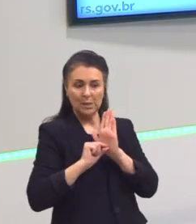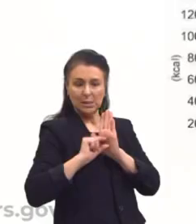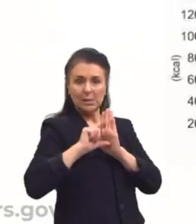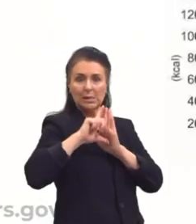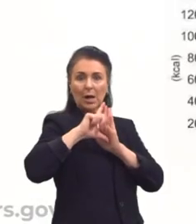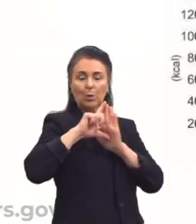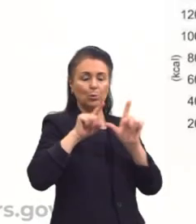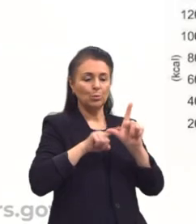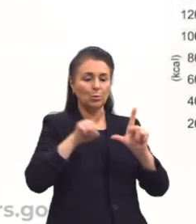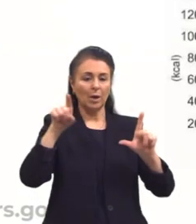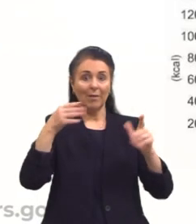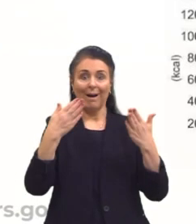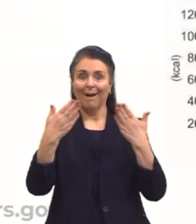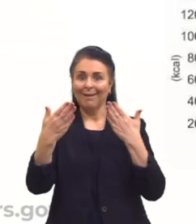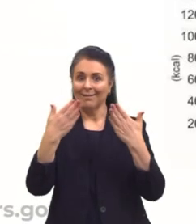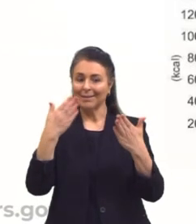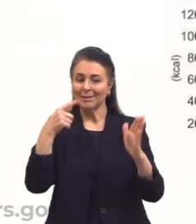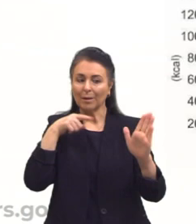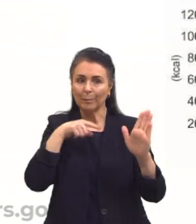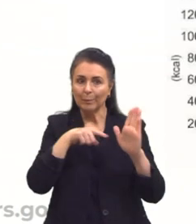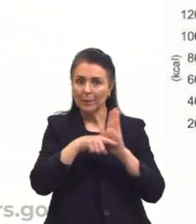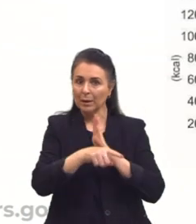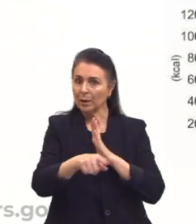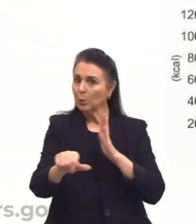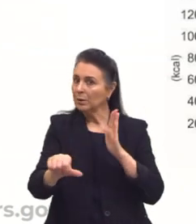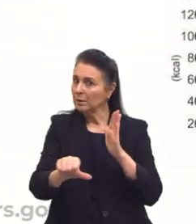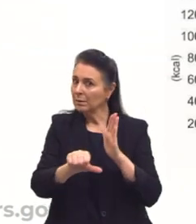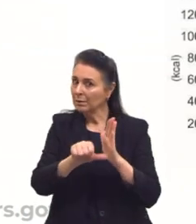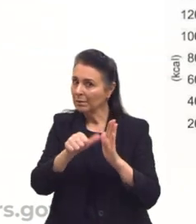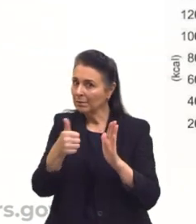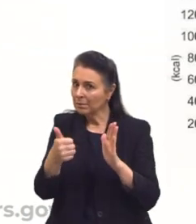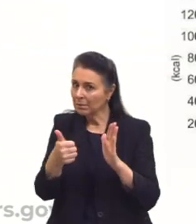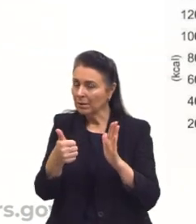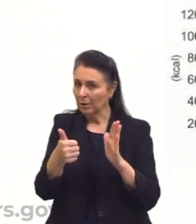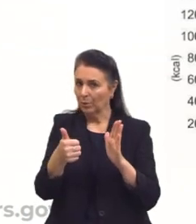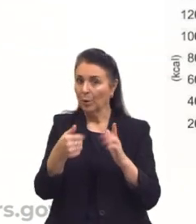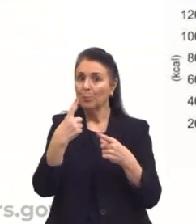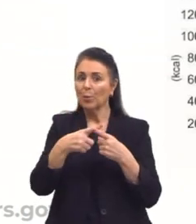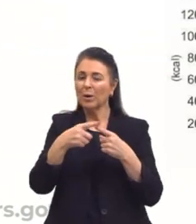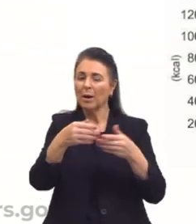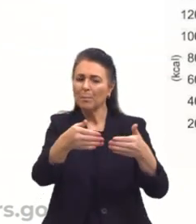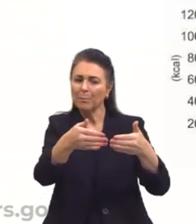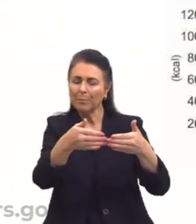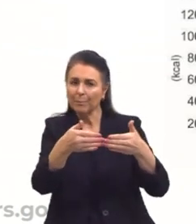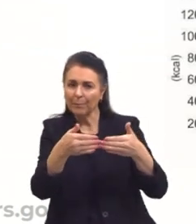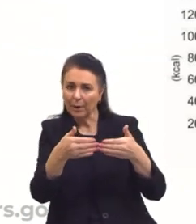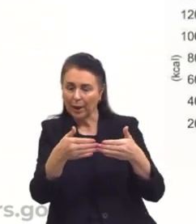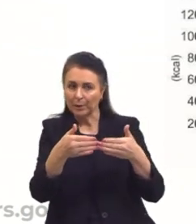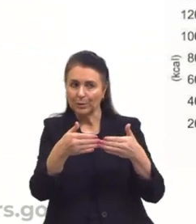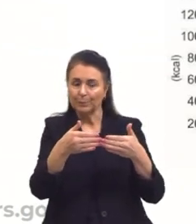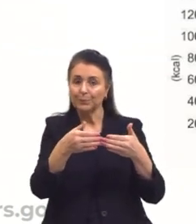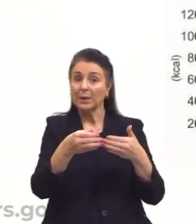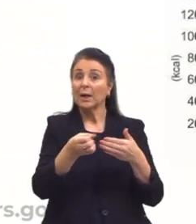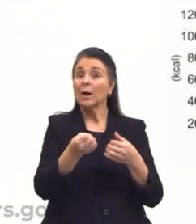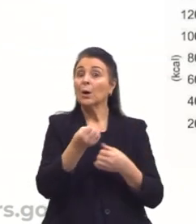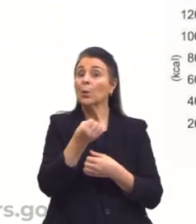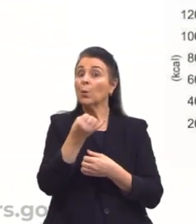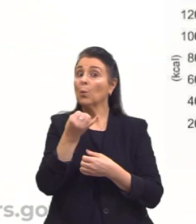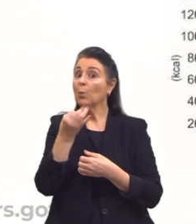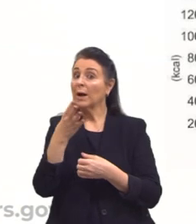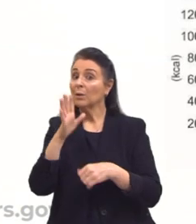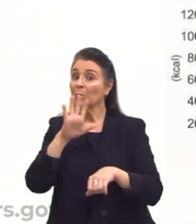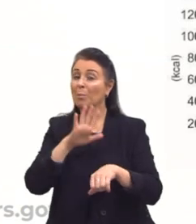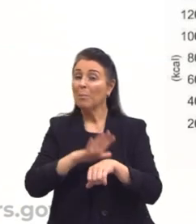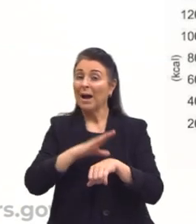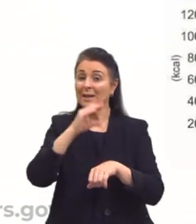gráfico. Eu vou analisar a questão. Porque falava o seguinte, tá? É o gasto ali, né, da quilocaloria